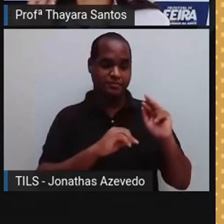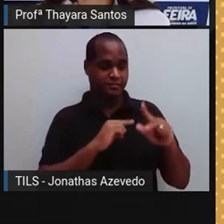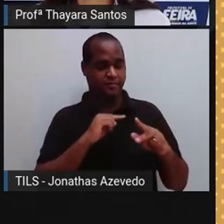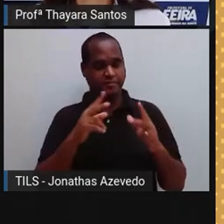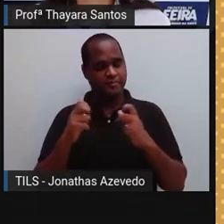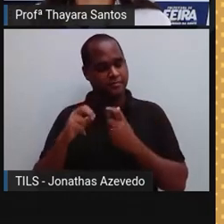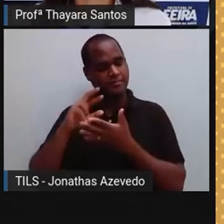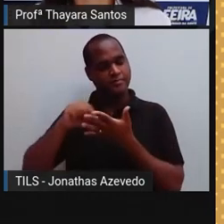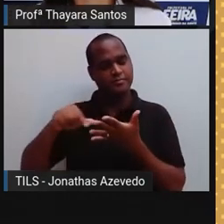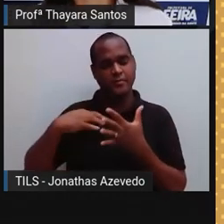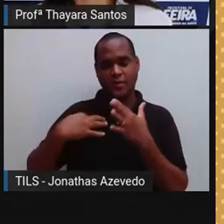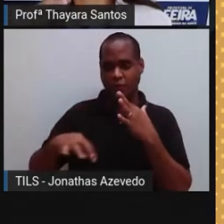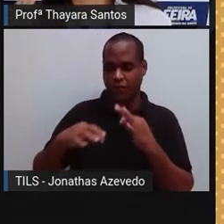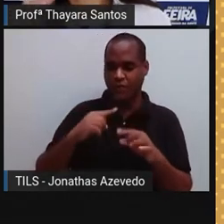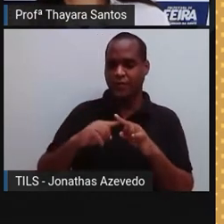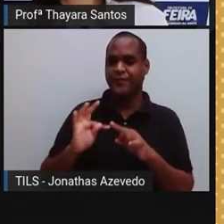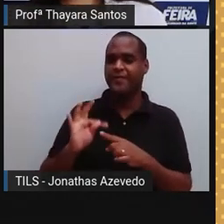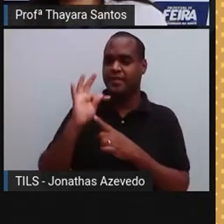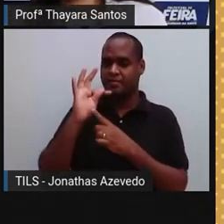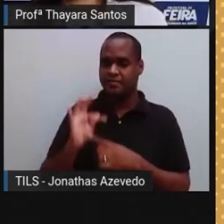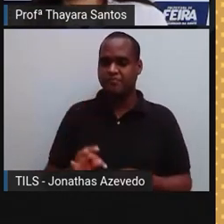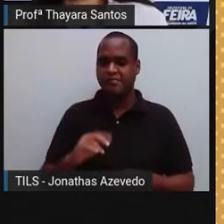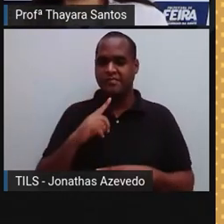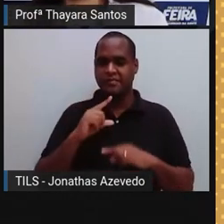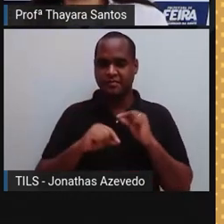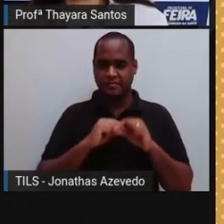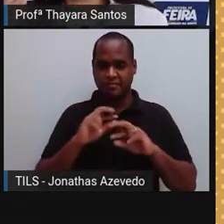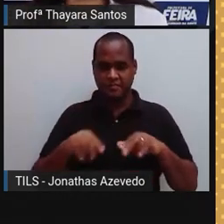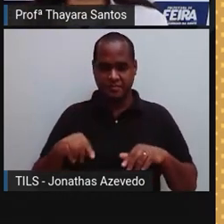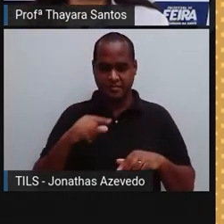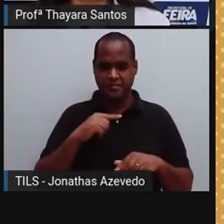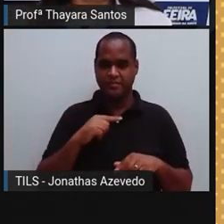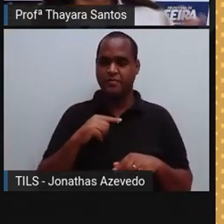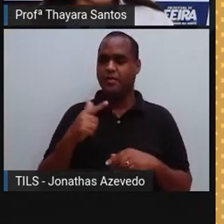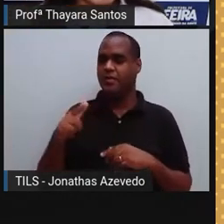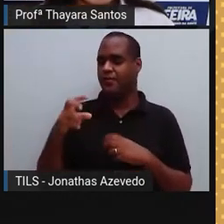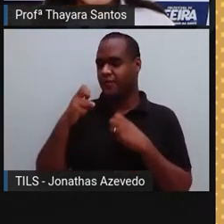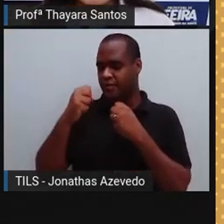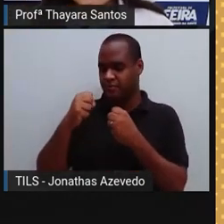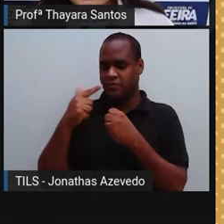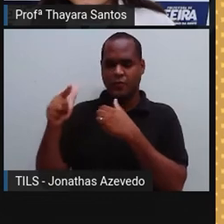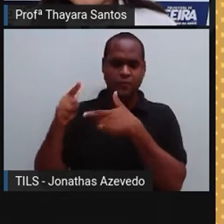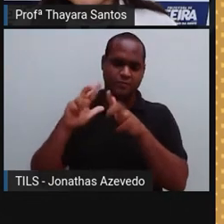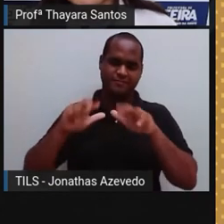só percebe temperatura, outro que só percebe pressão e por aí vai.